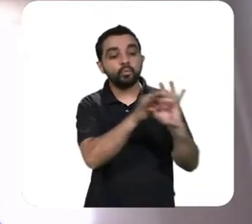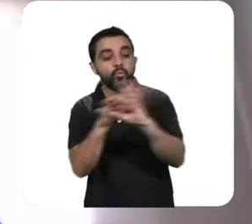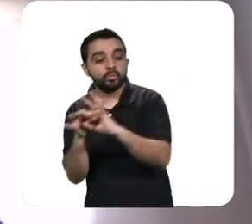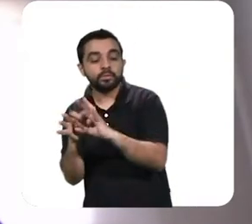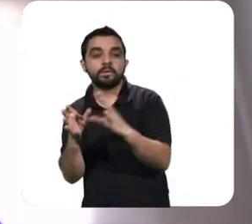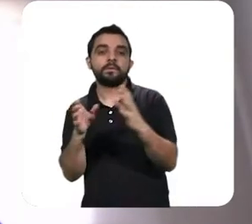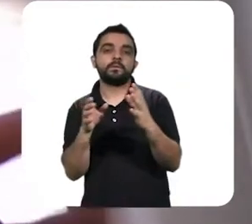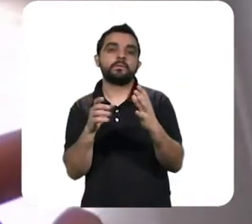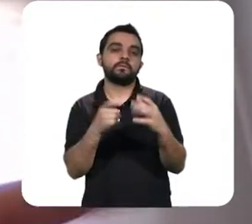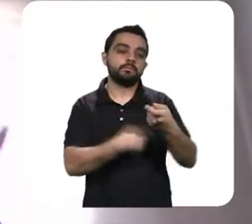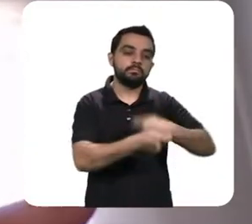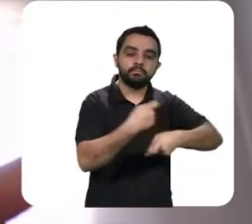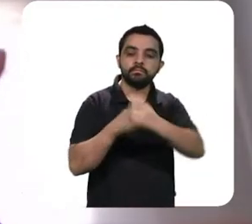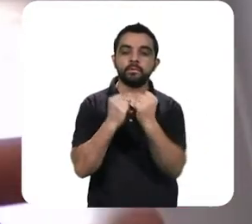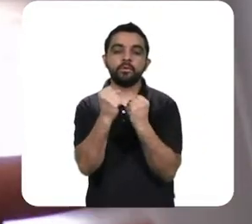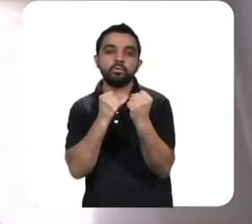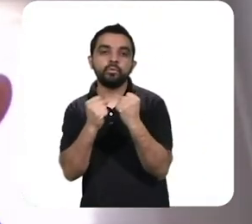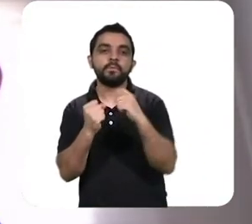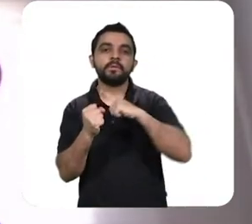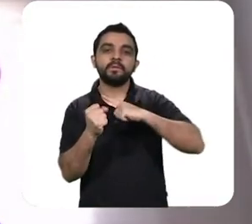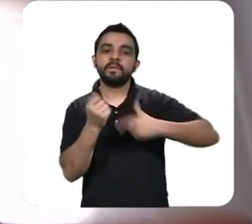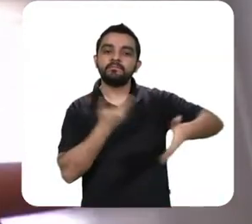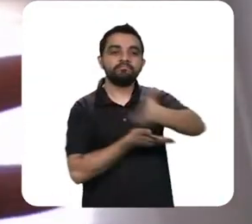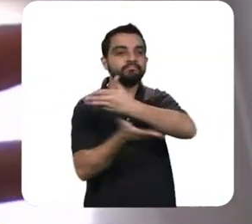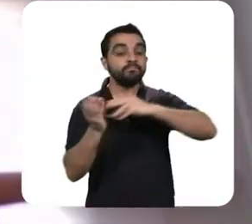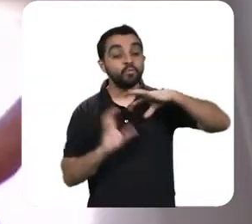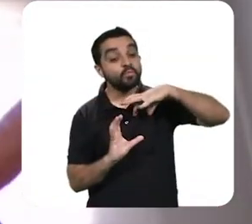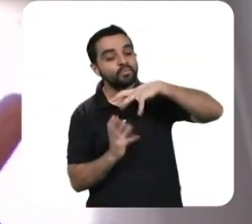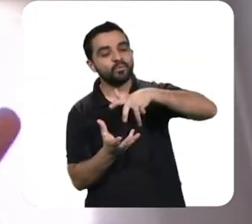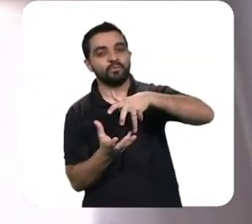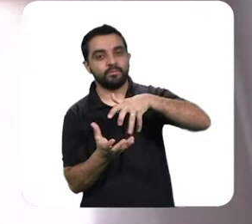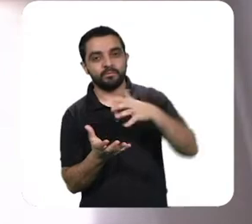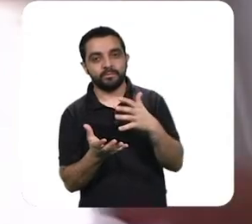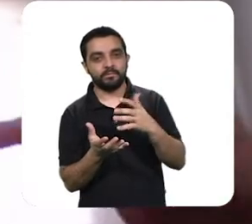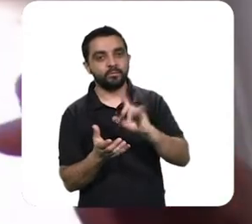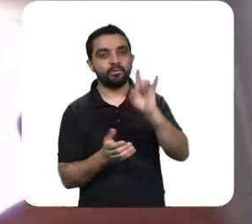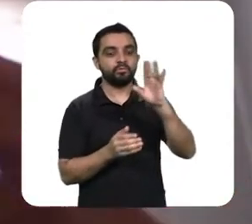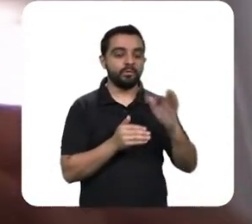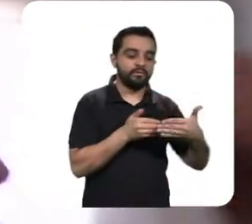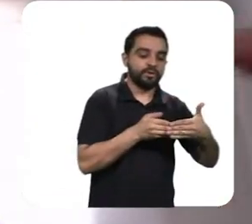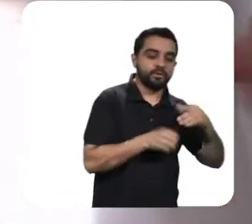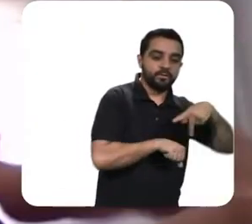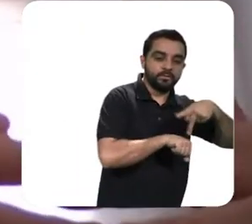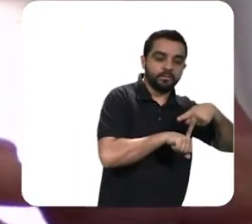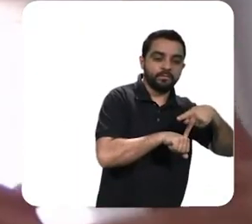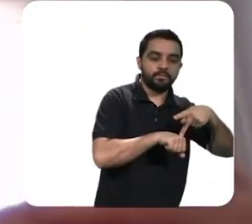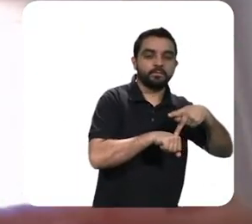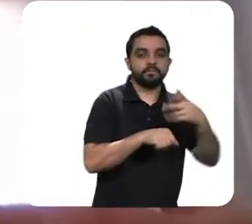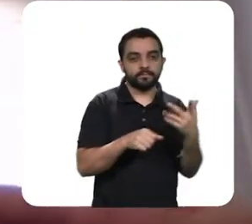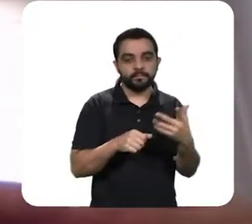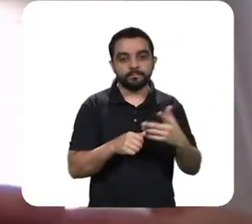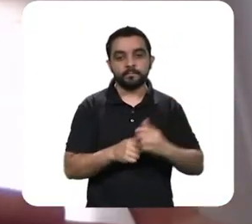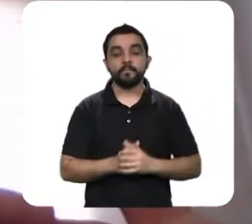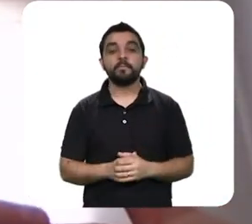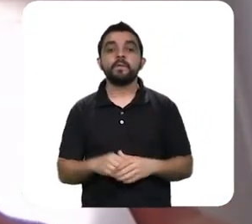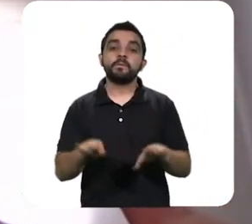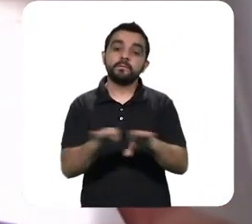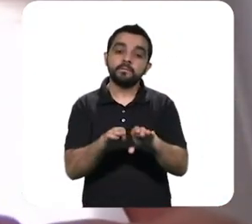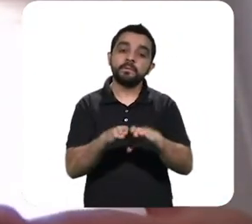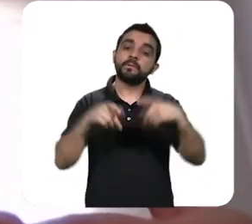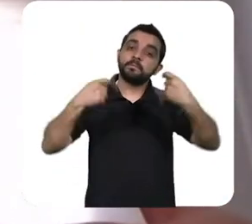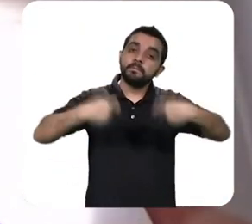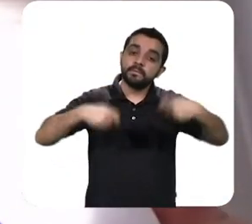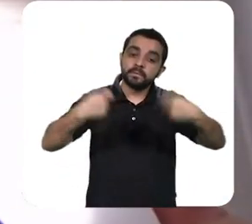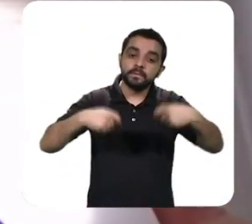então esse movimento de maior fragmentação que por trás tem também a necessidade de